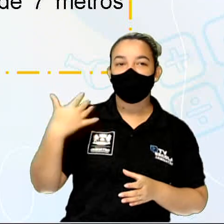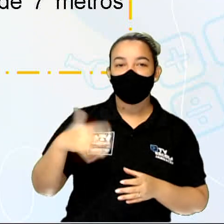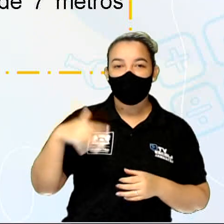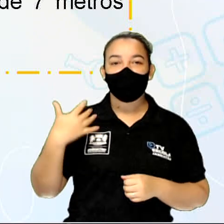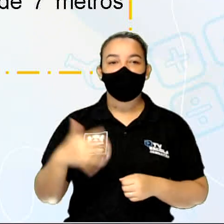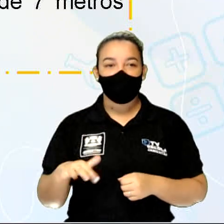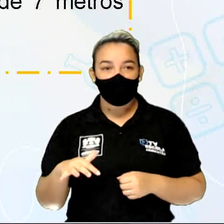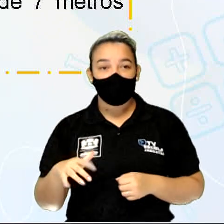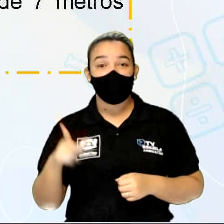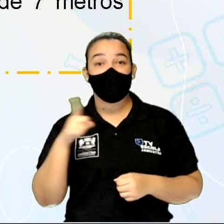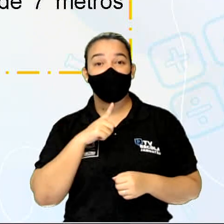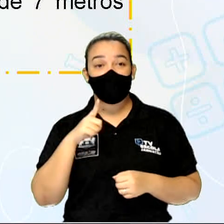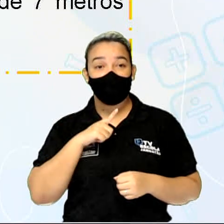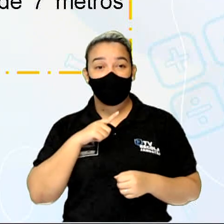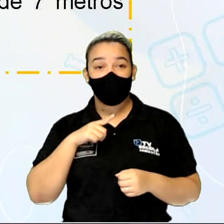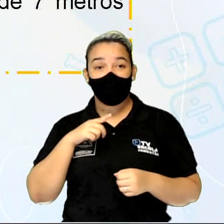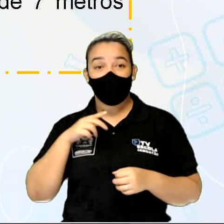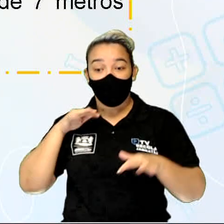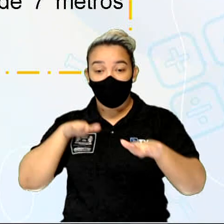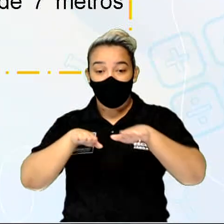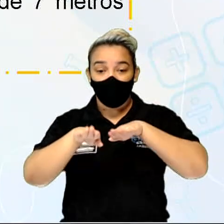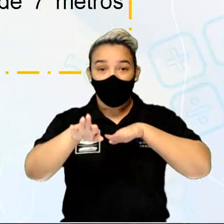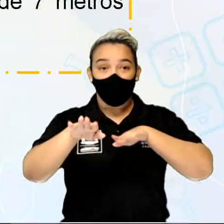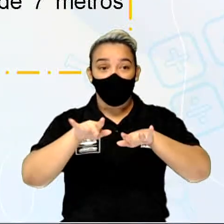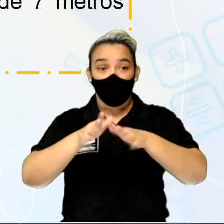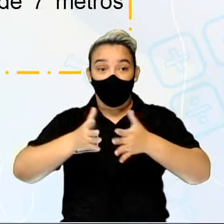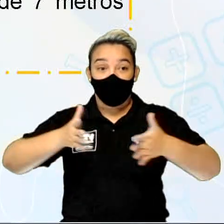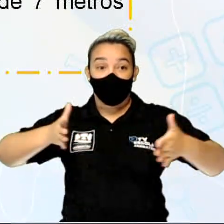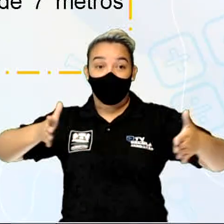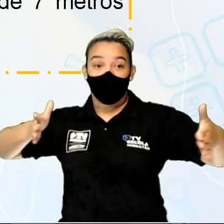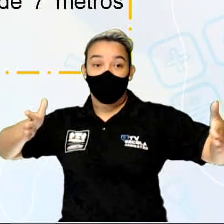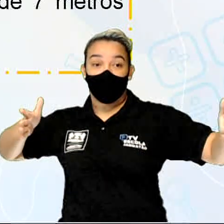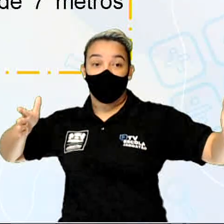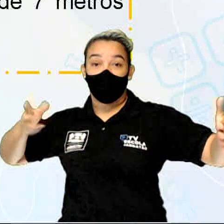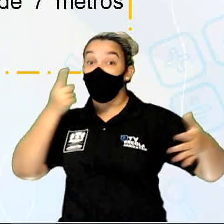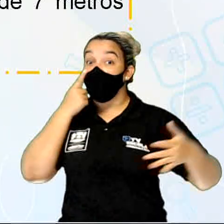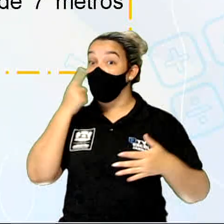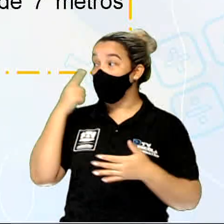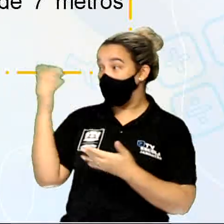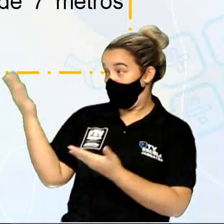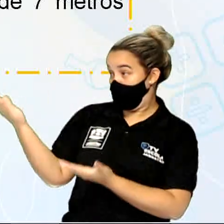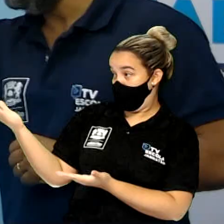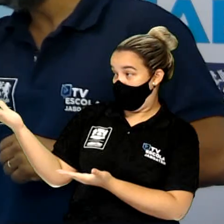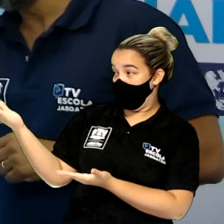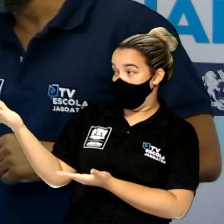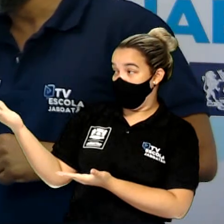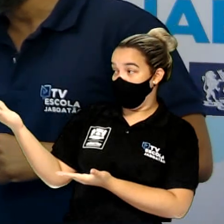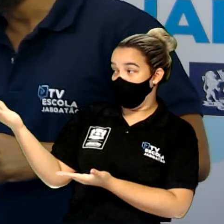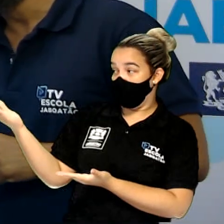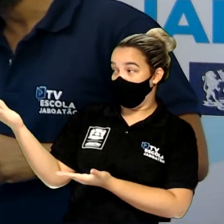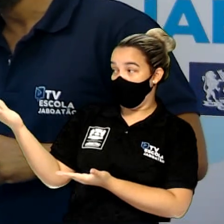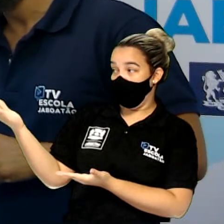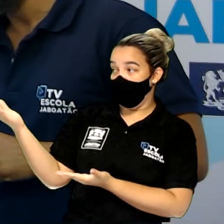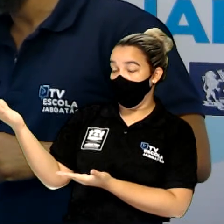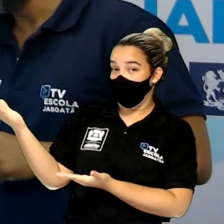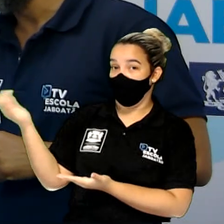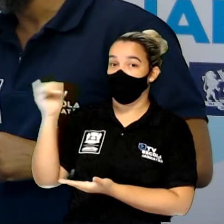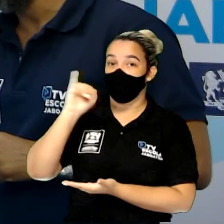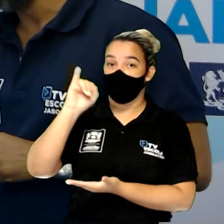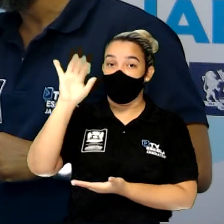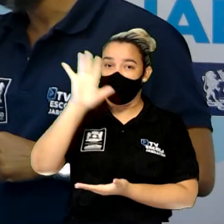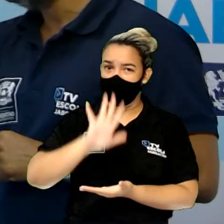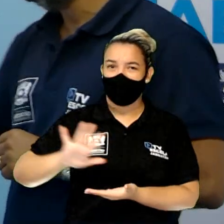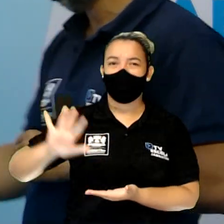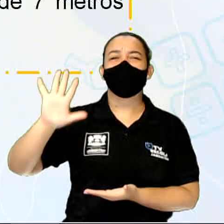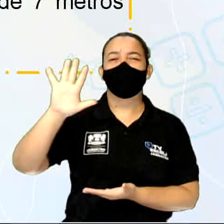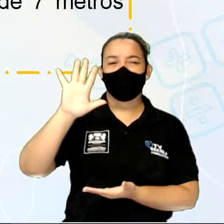o túnel tem duas vias de 7 metros de largura. Olha aqui uma imagem desse túnel, da